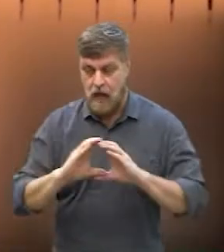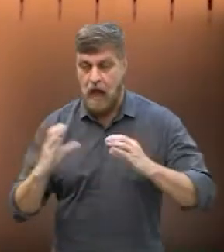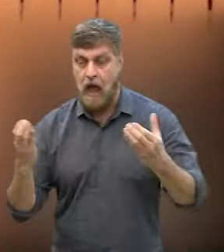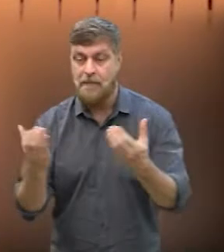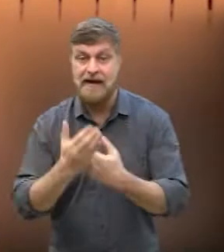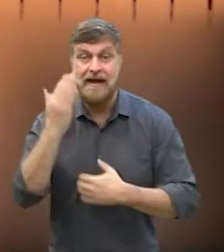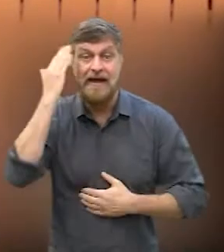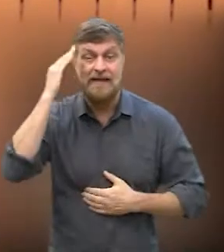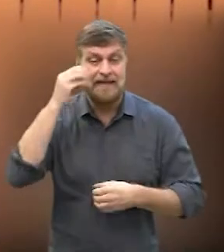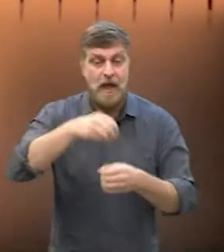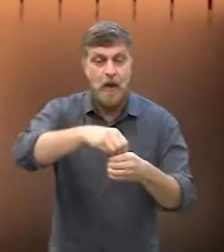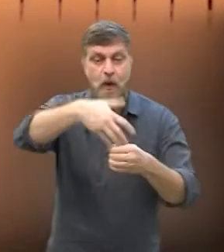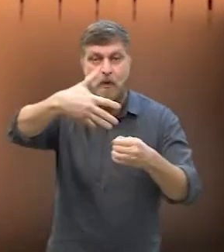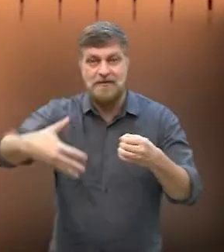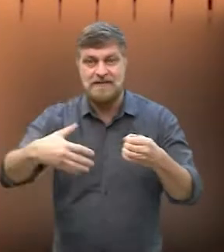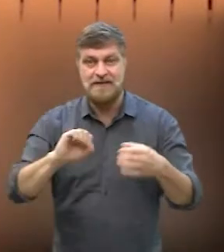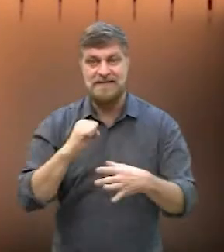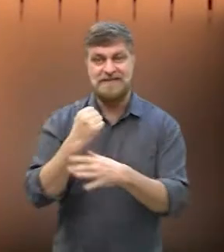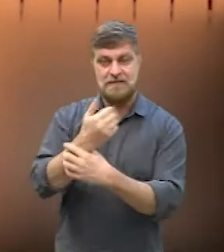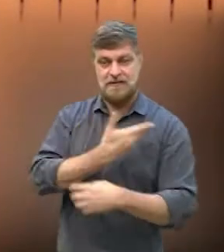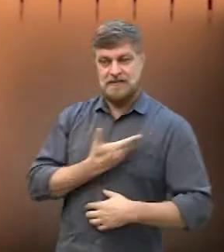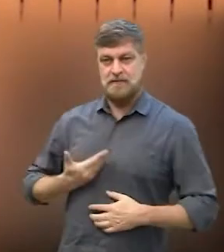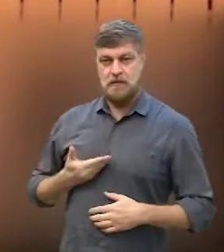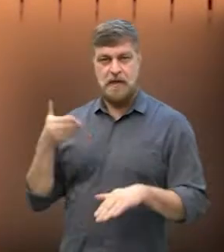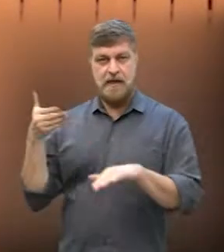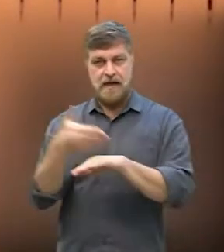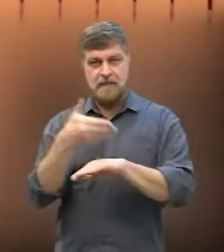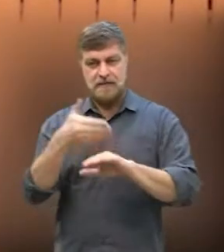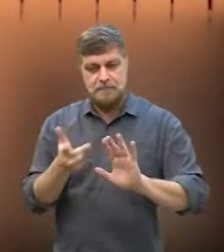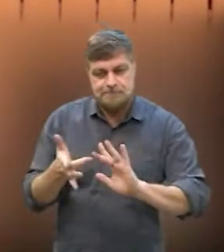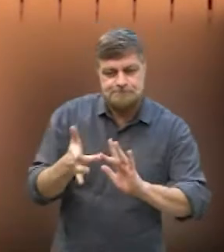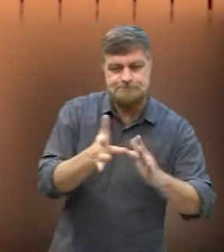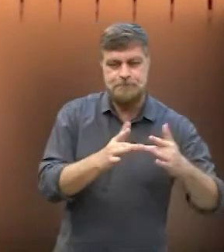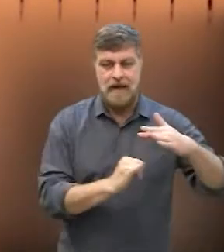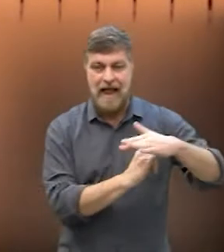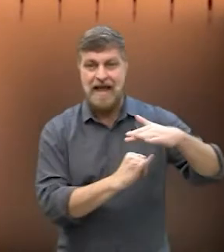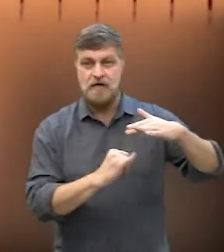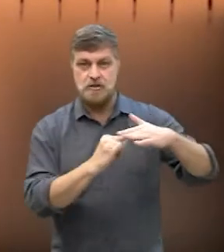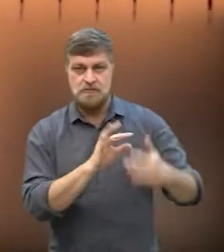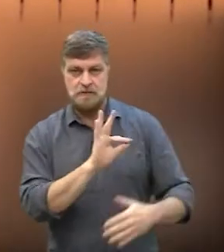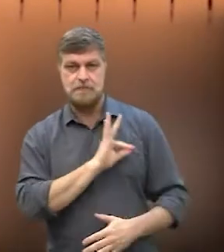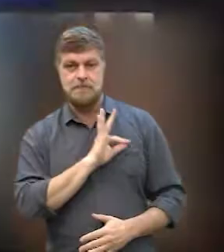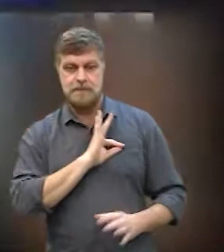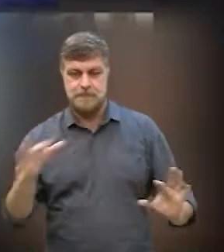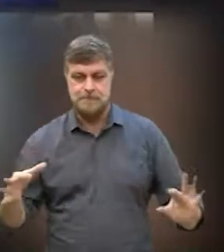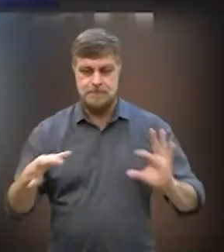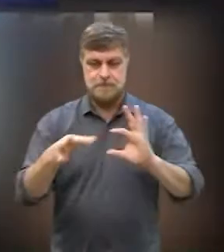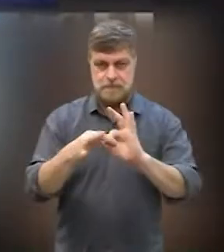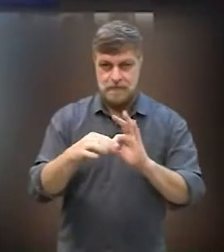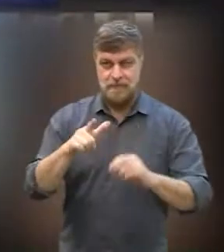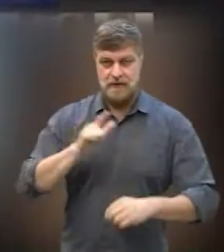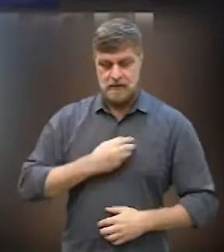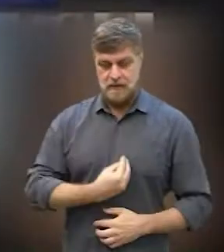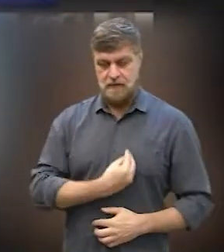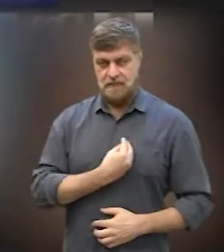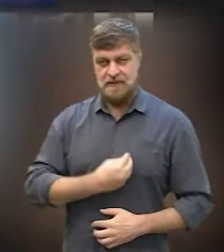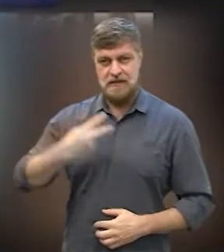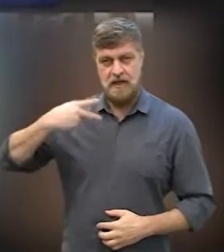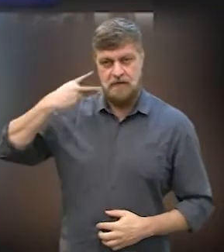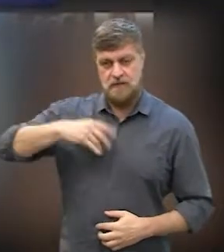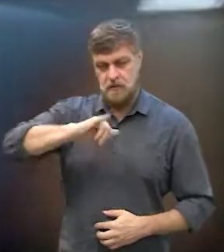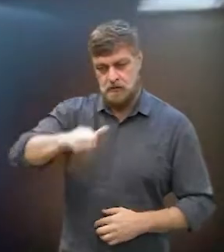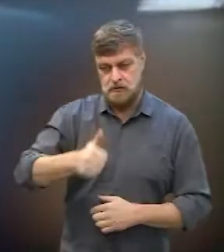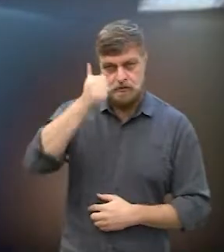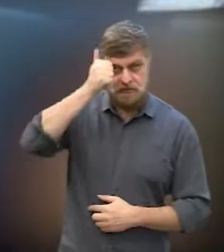comunidade entender a segurança pública e participar do dia a dia das instituições policiais. Participaram da reunião os